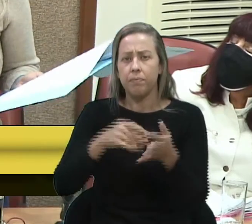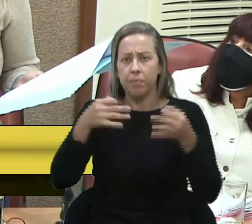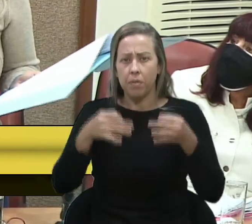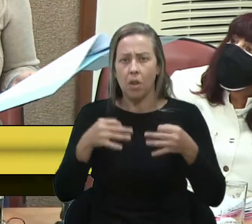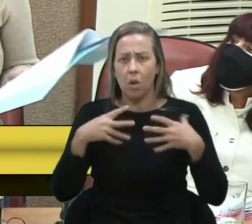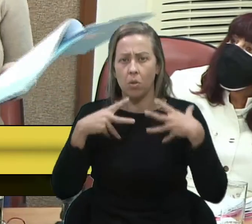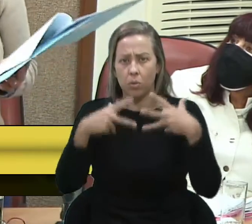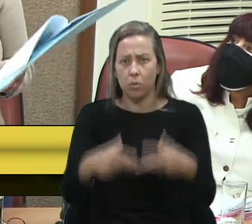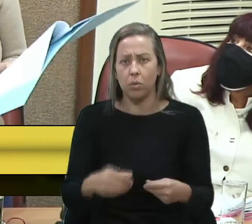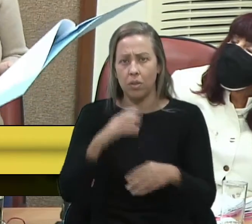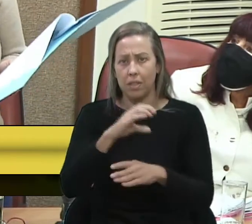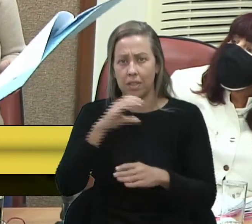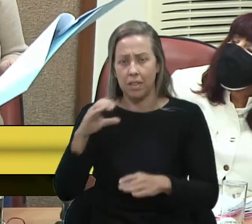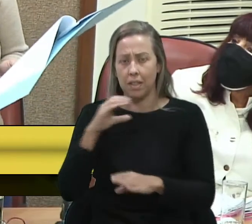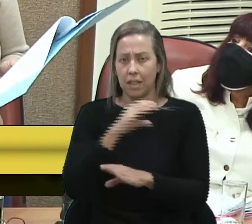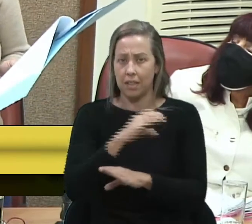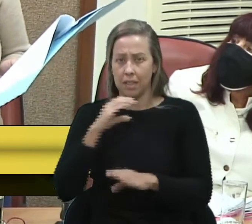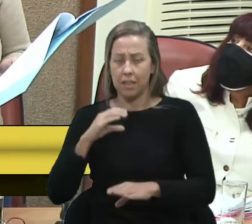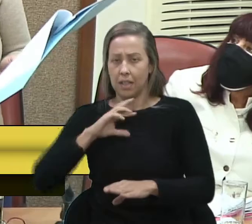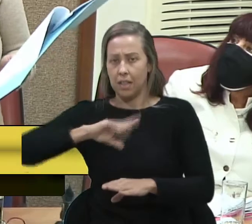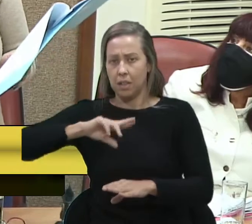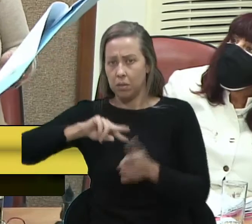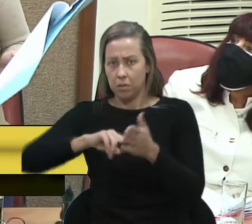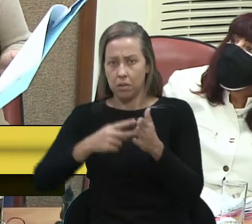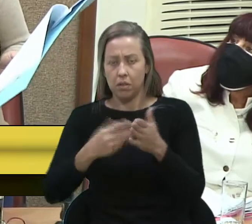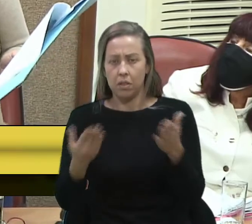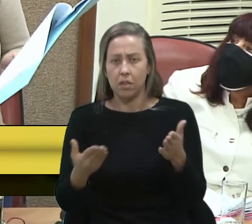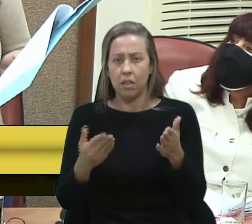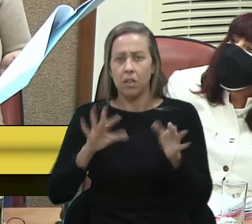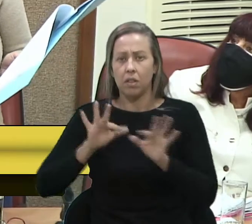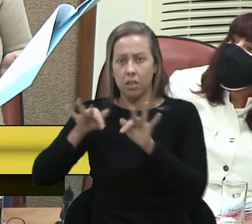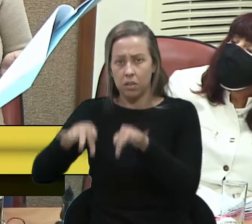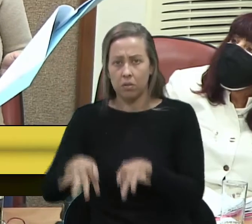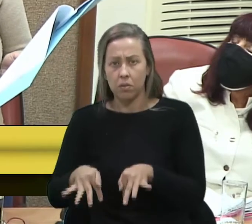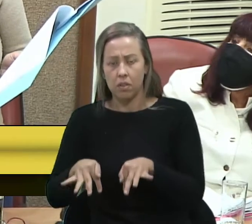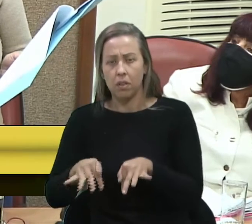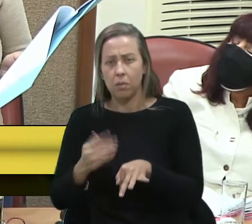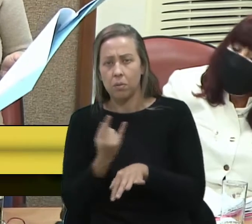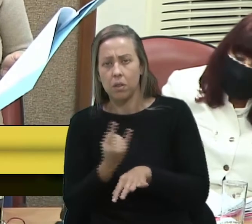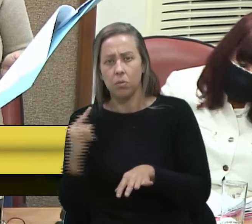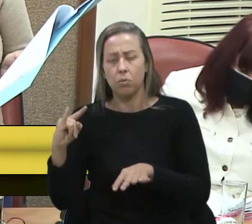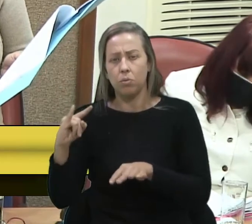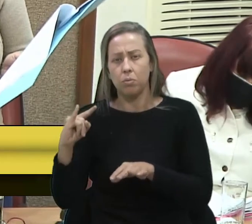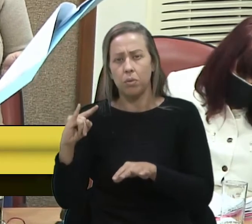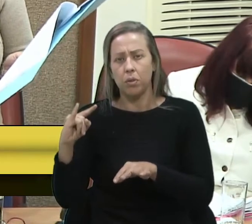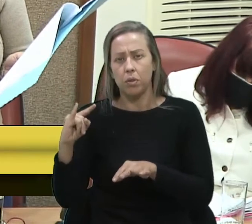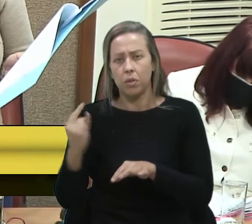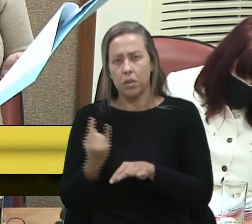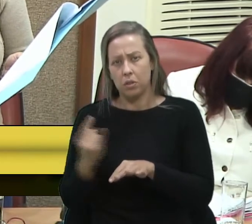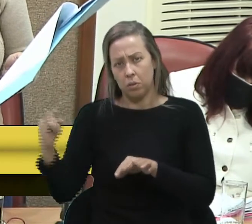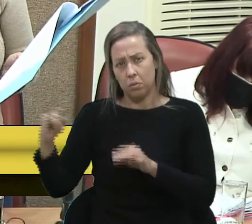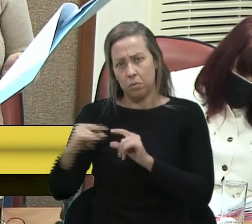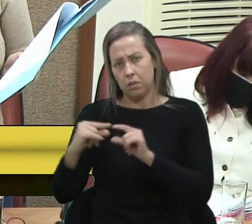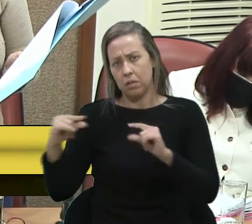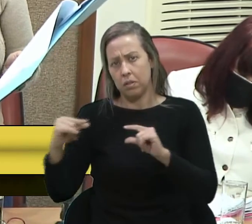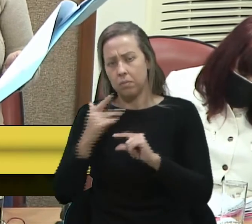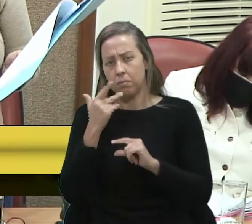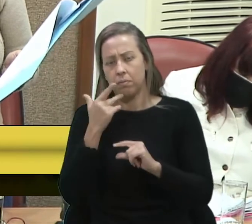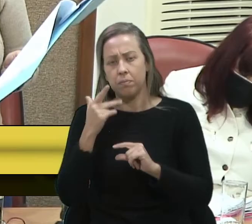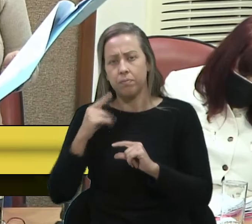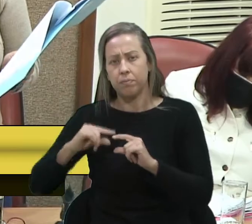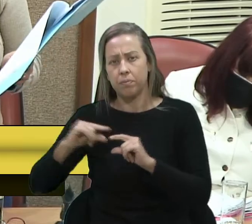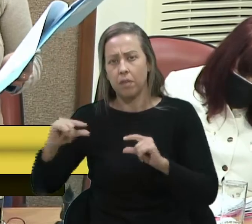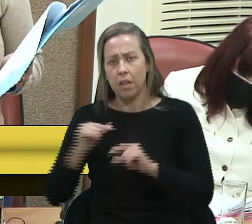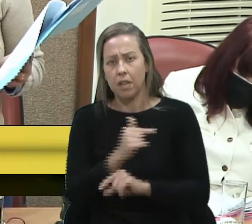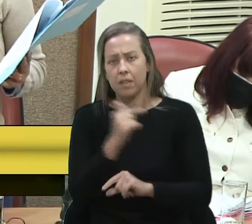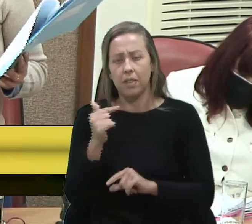todos os CCs, e acho que não é essa a intenção. E aí, lá no final, na última alteração, que diz que o parágrafo